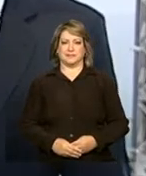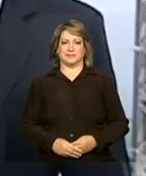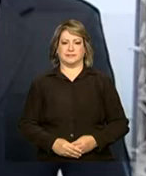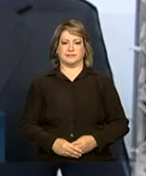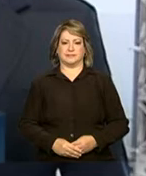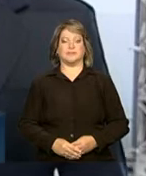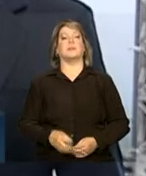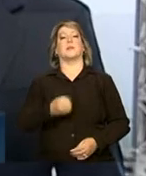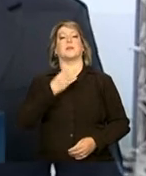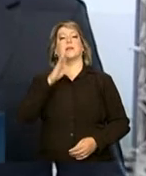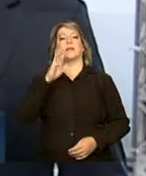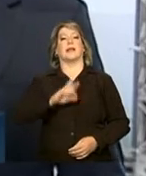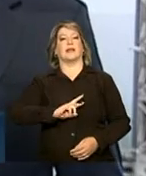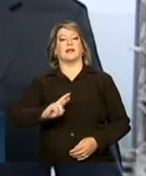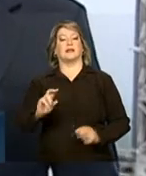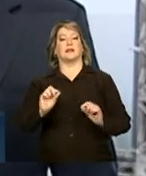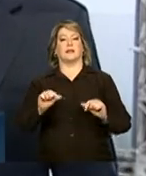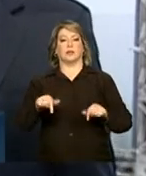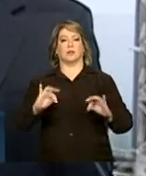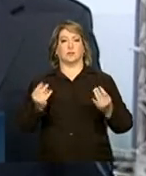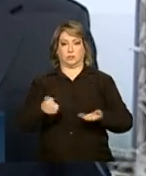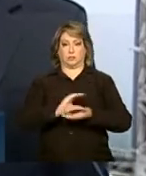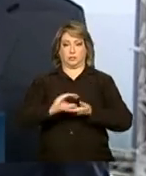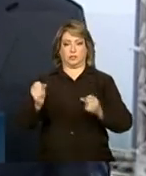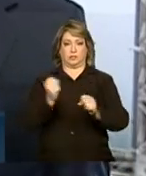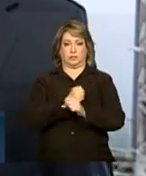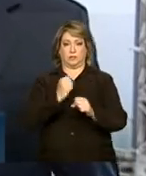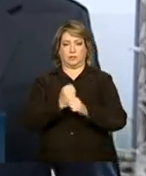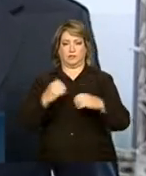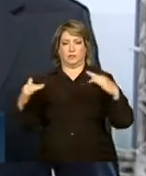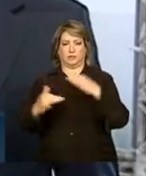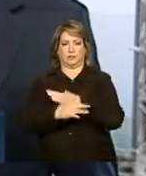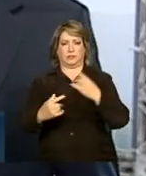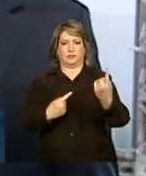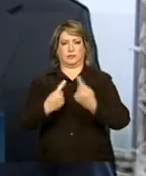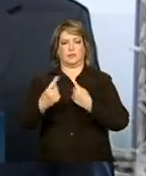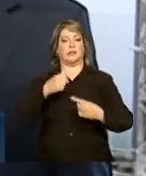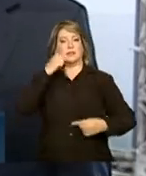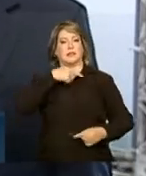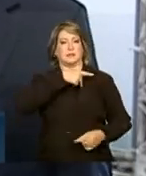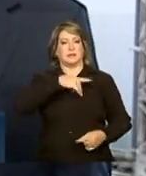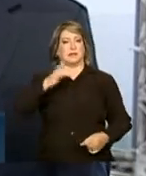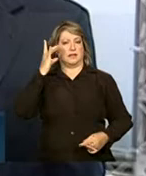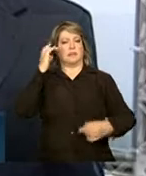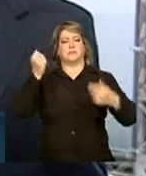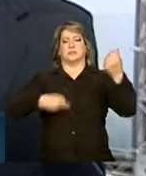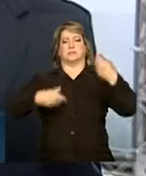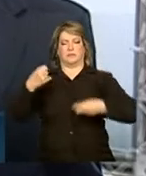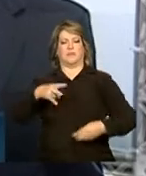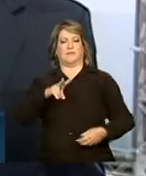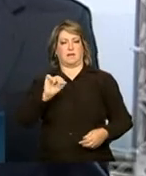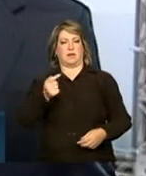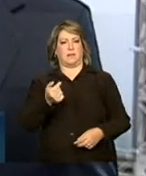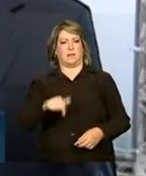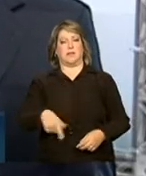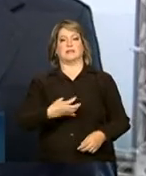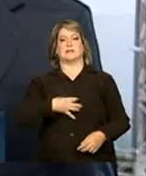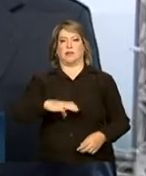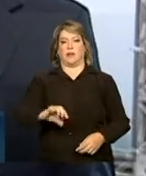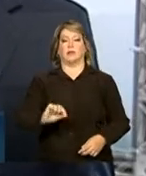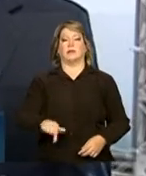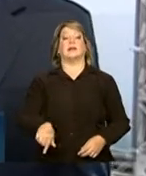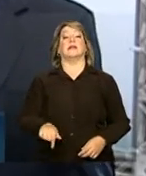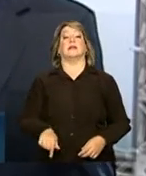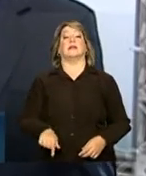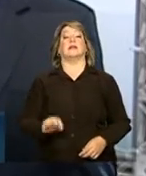Boa tarde, Malu. Os investimentos em mobilidade urbana vão ser detalhados pela presidenta Dilma Rousseff aqui em Salvador. Os recursos